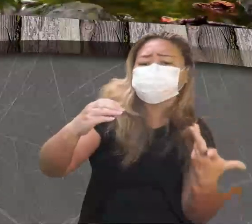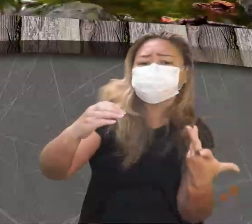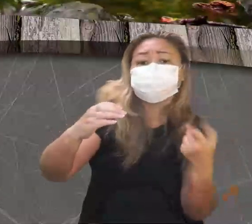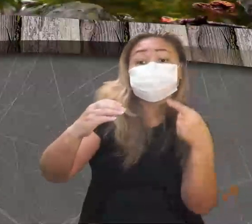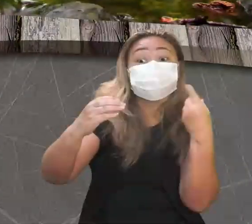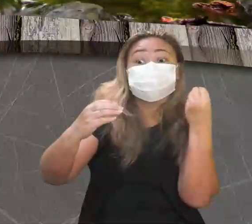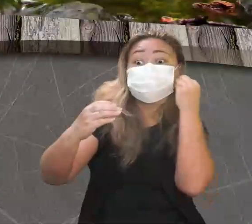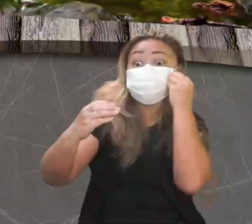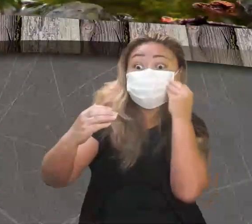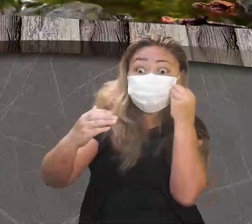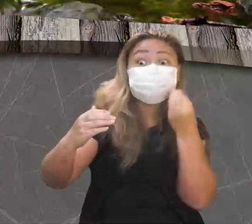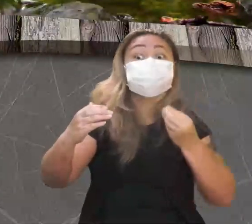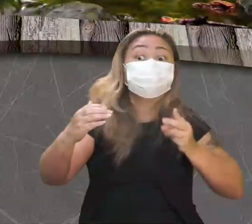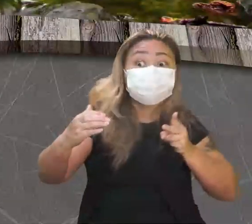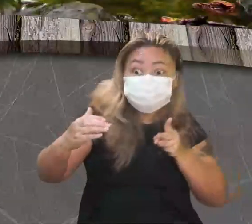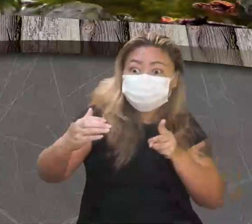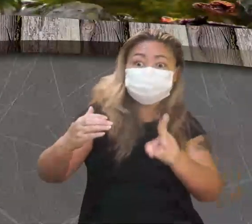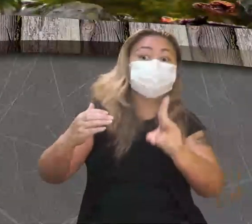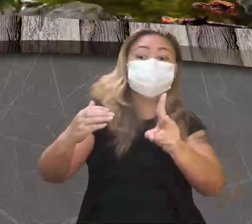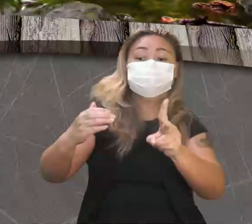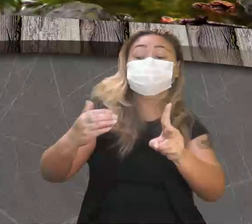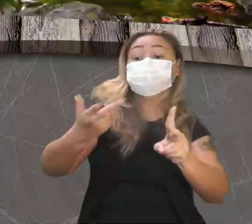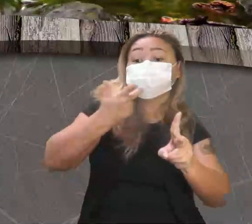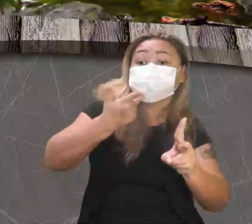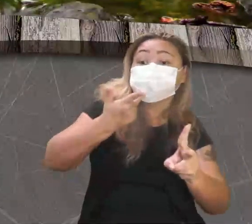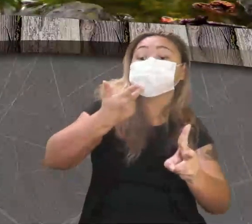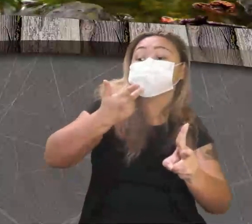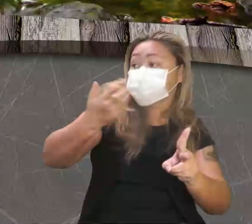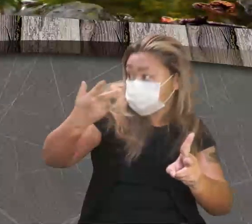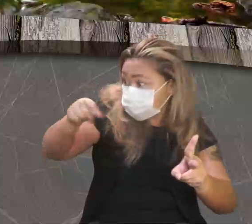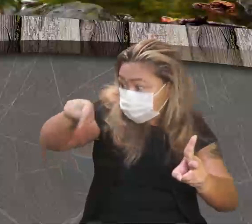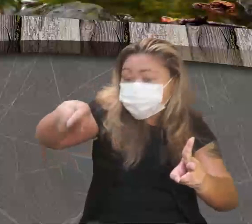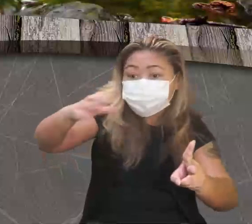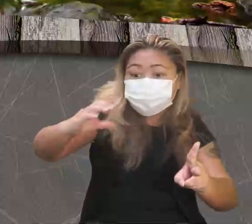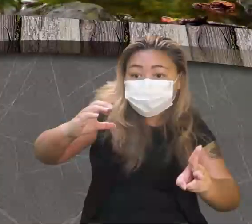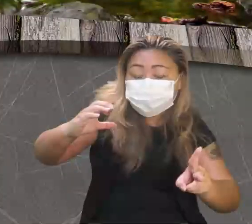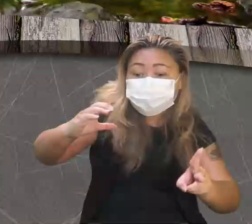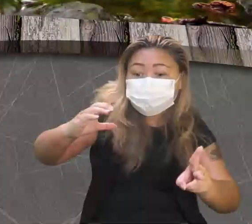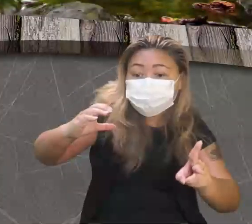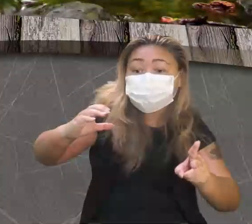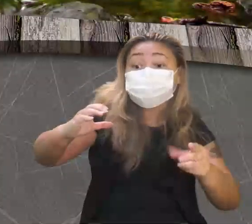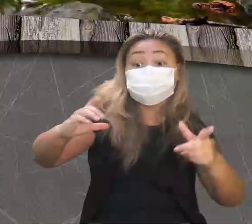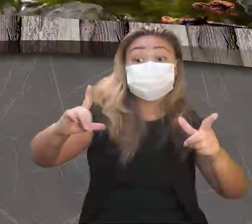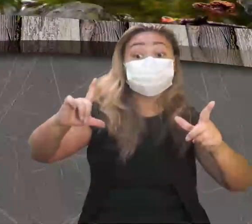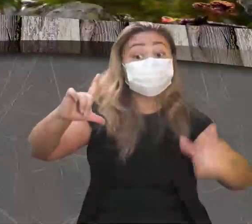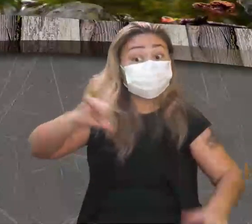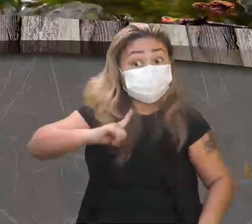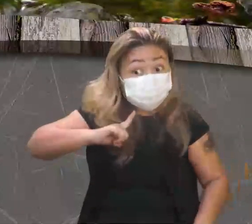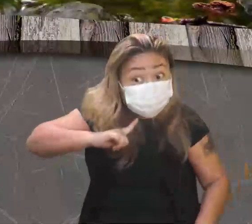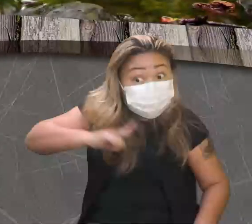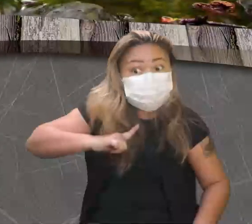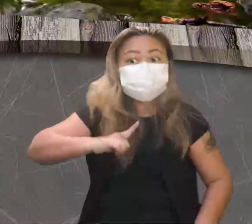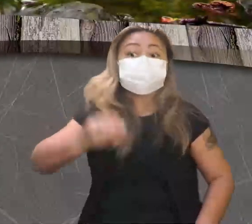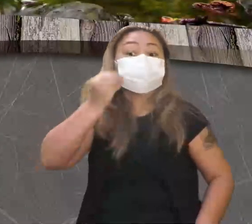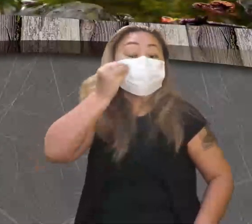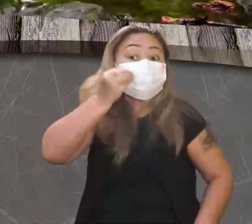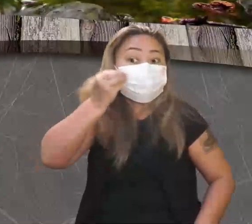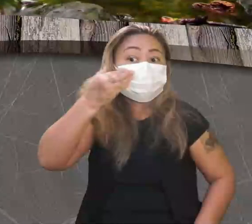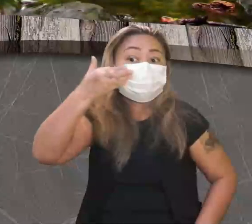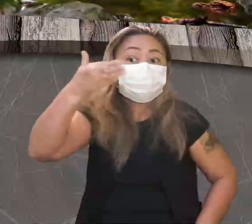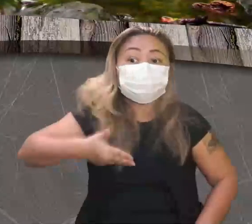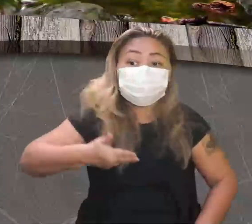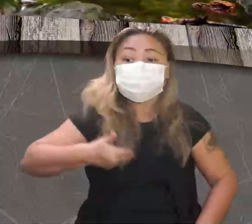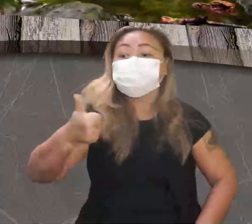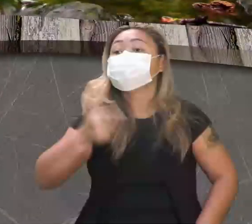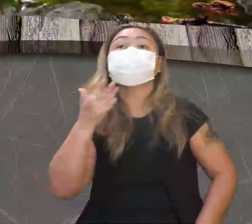experimentar, tá? Aquilo que você falou precisa ser, pode ser, deve ser experimentado. Para que